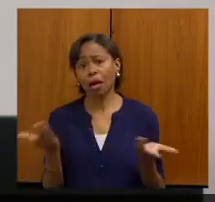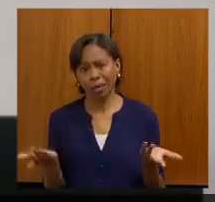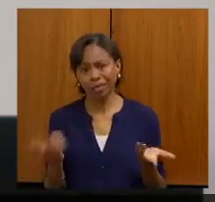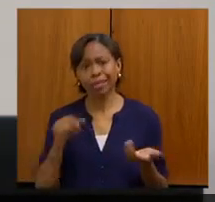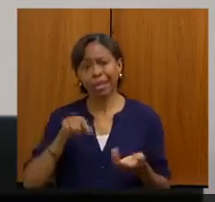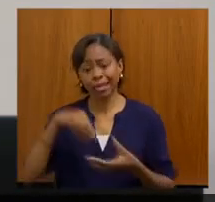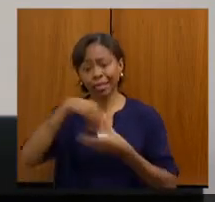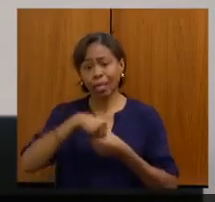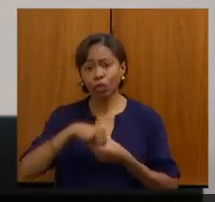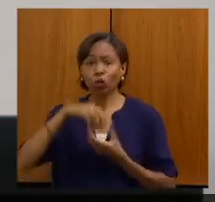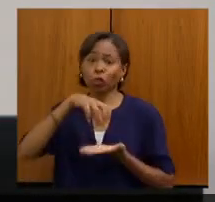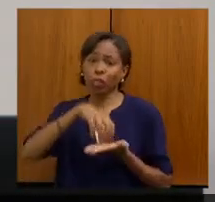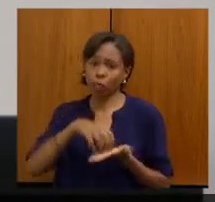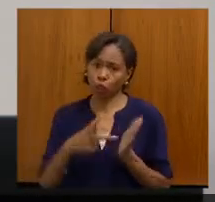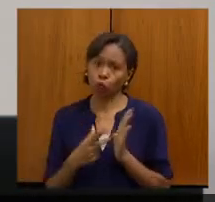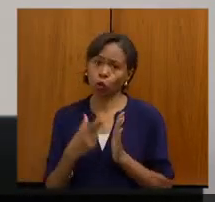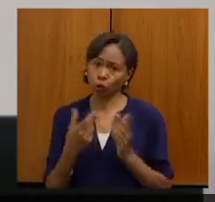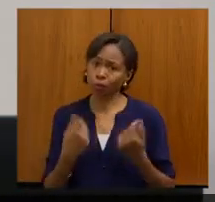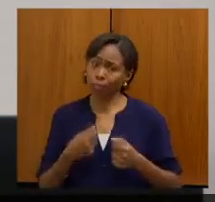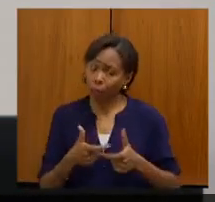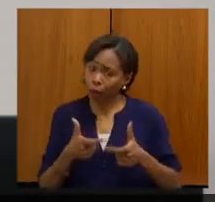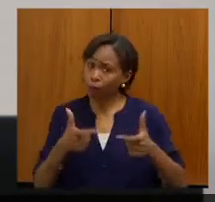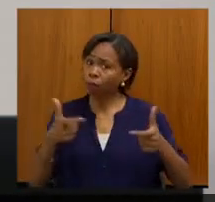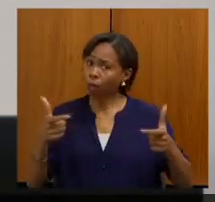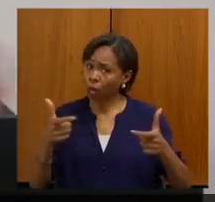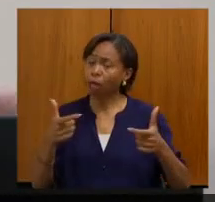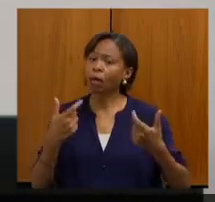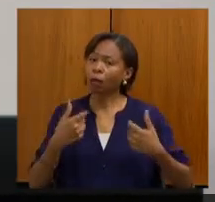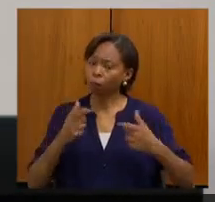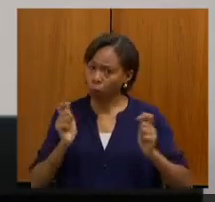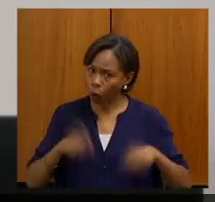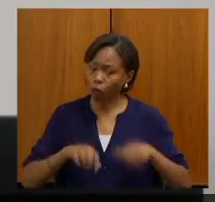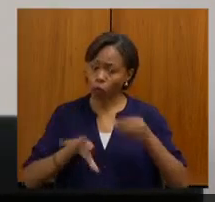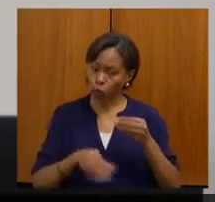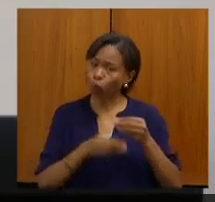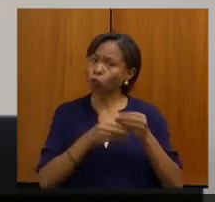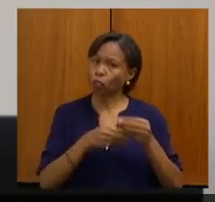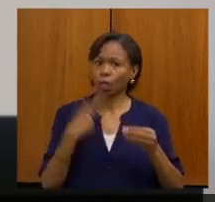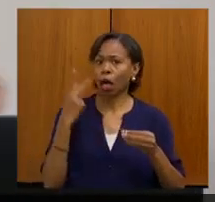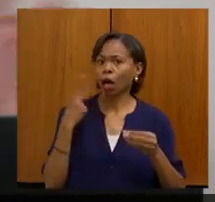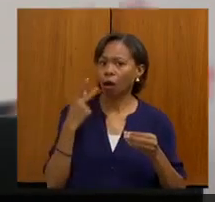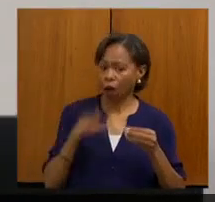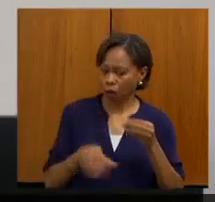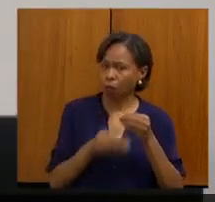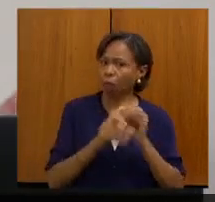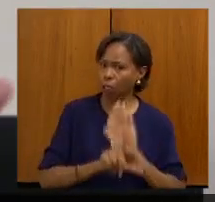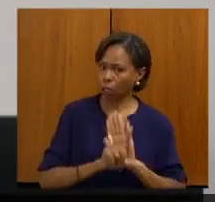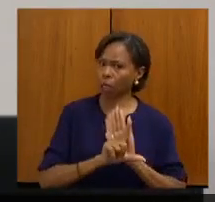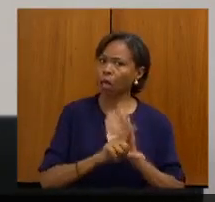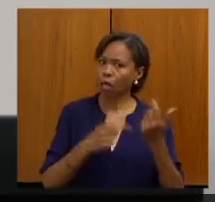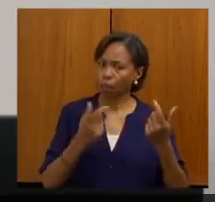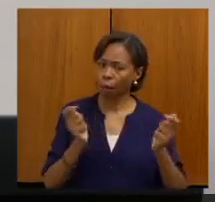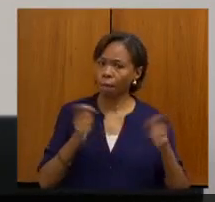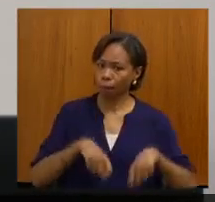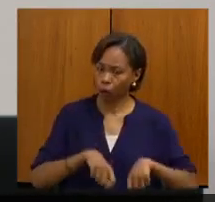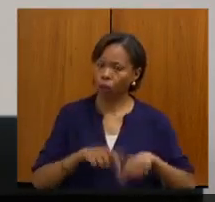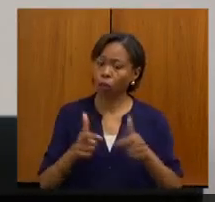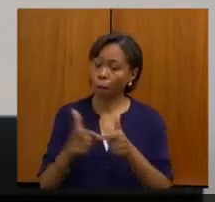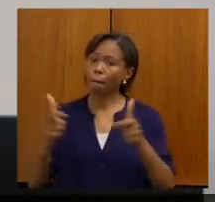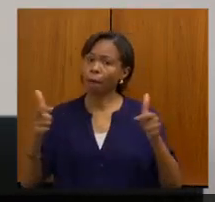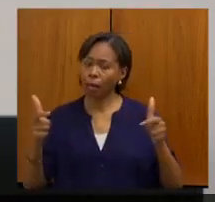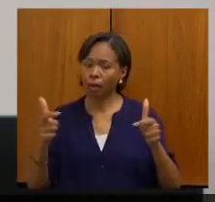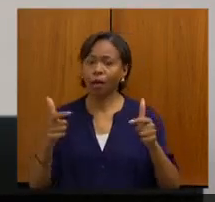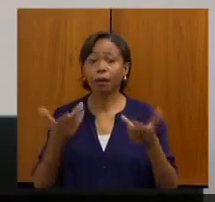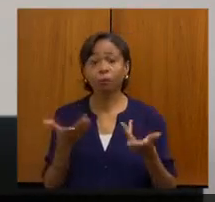E isso a gente consegue ampliar até com emendas próprias, emendas parlamentares, que vai estar aí ajudando o Estado. Só que a gente